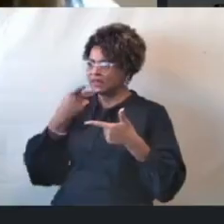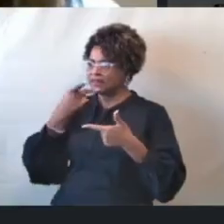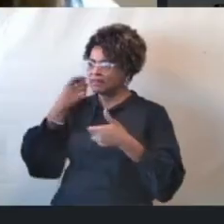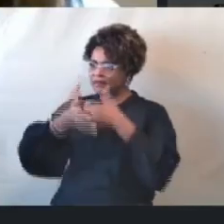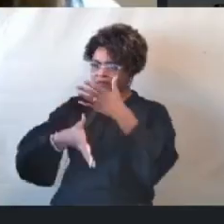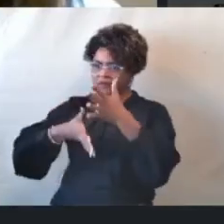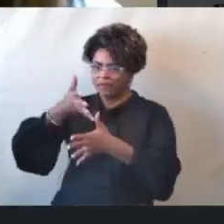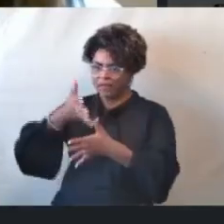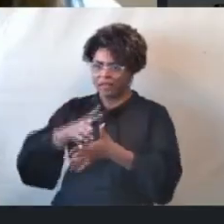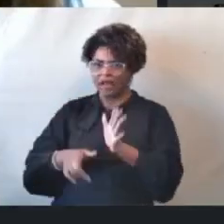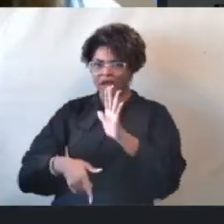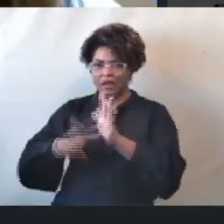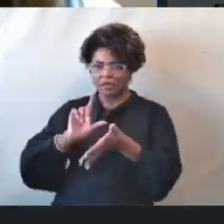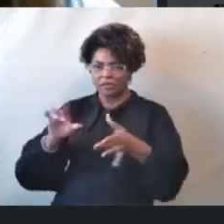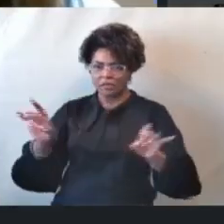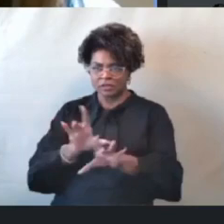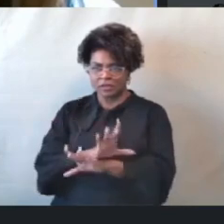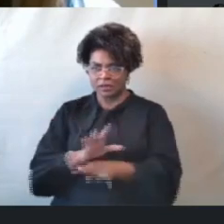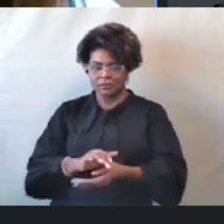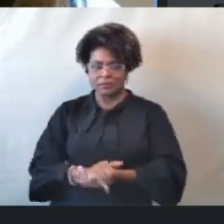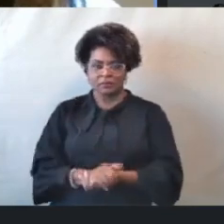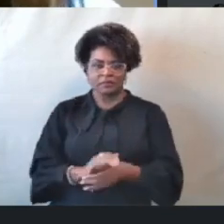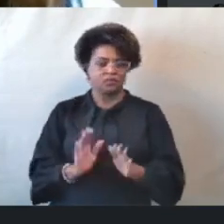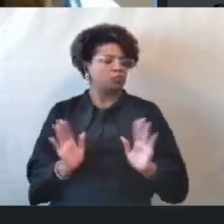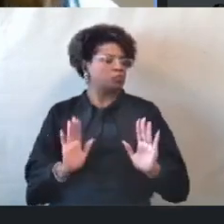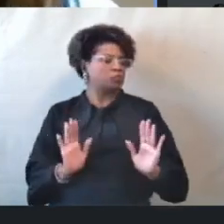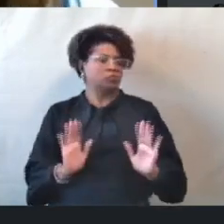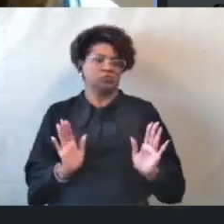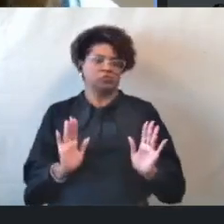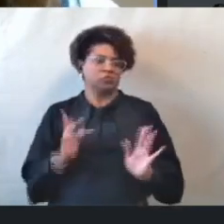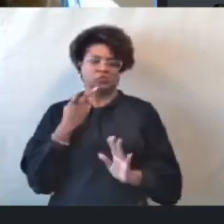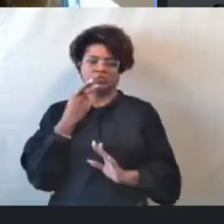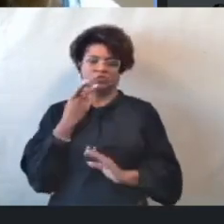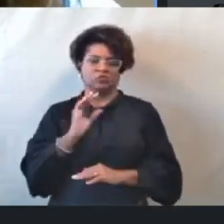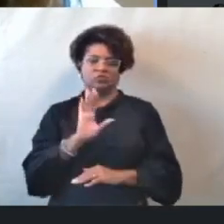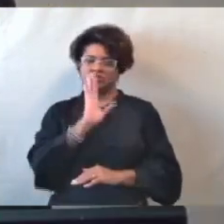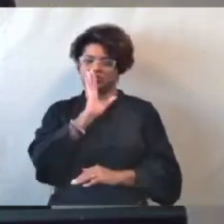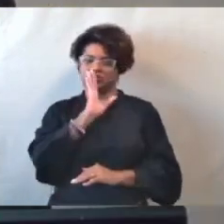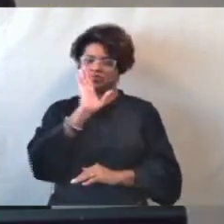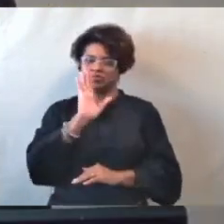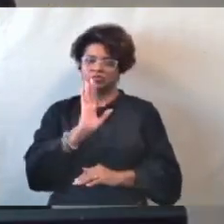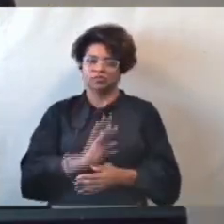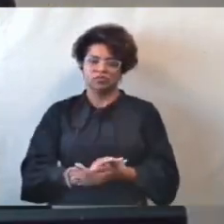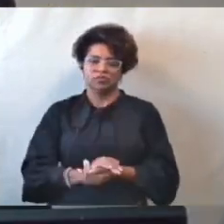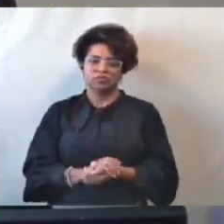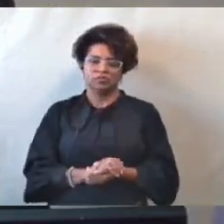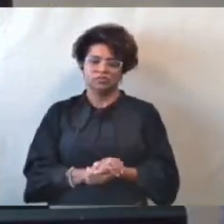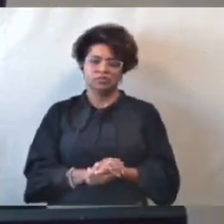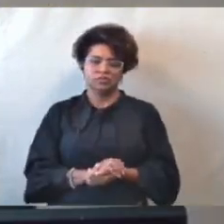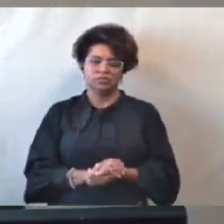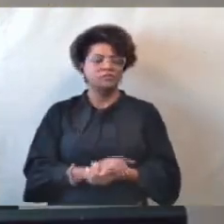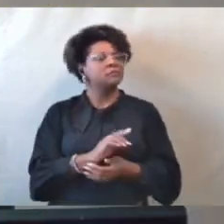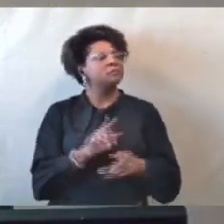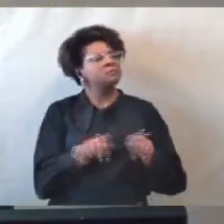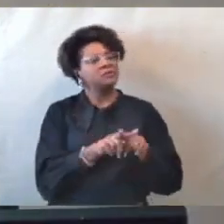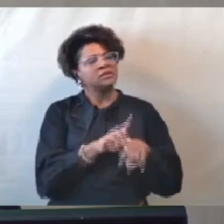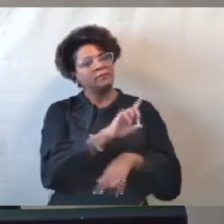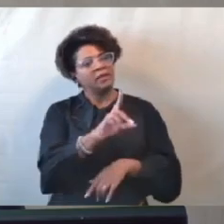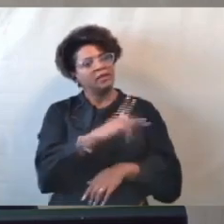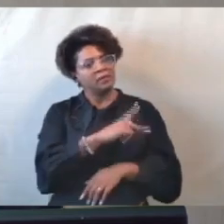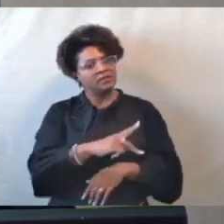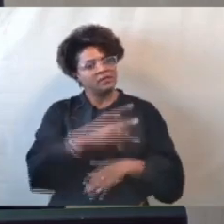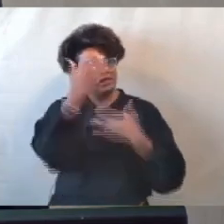encerramento. Não, não, manifestação. Perfeito. Também não, presidente. Muito obrigado. Perfeito. Então,